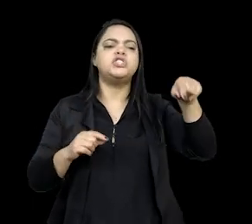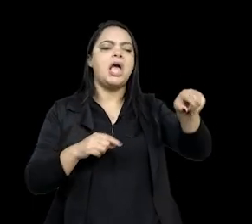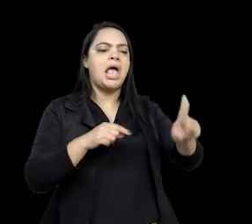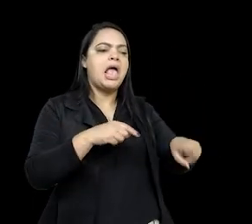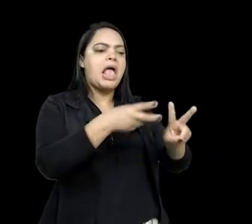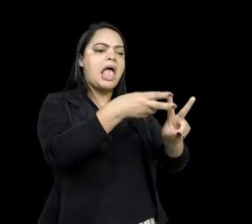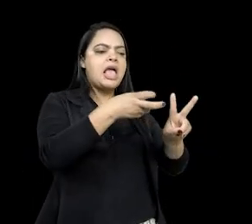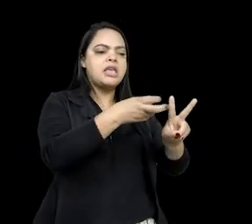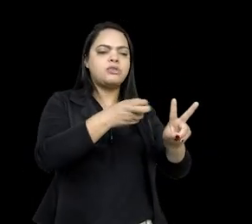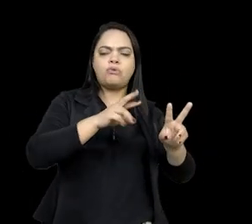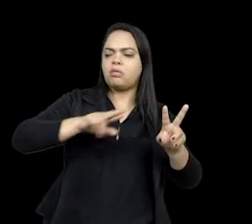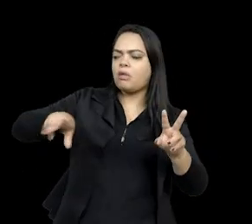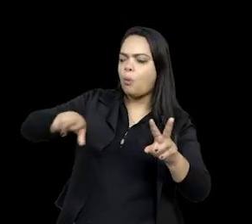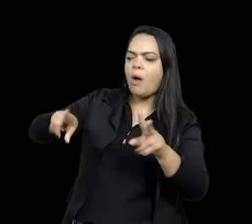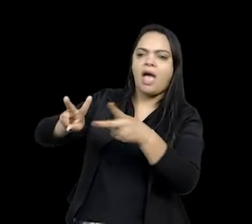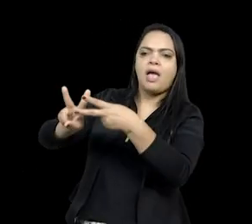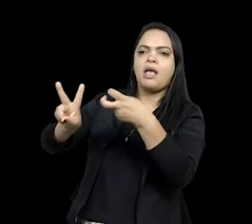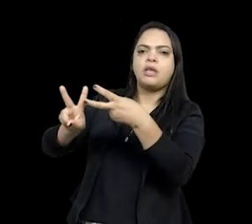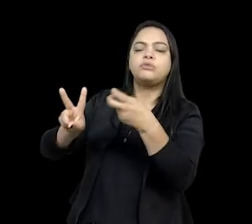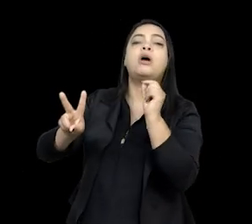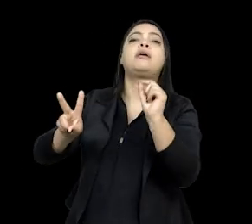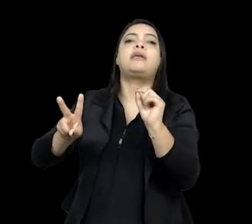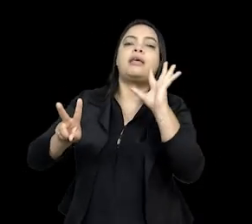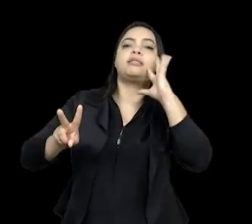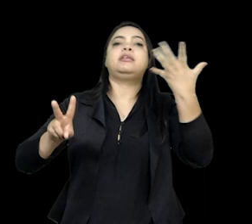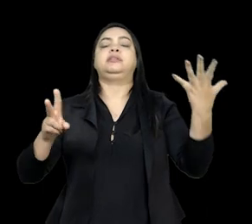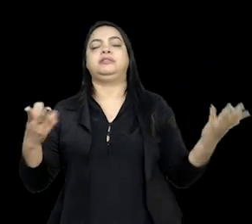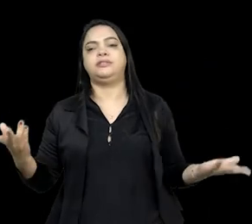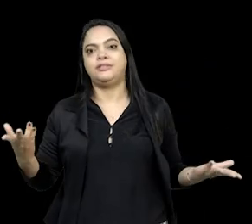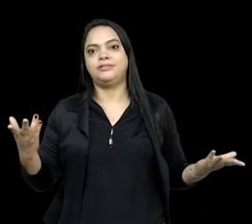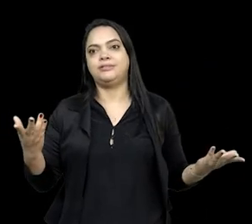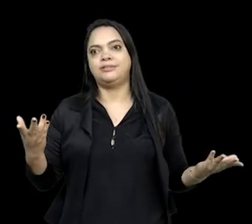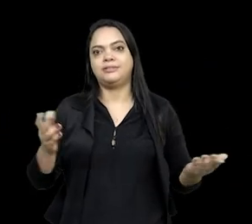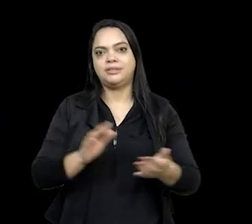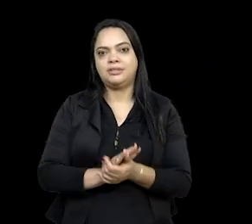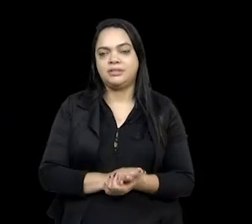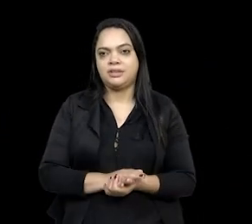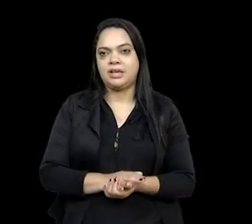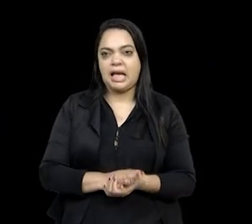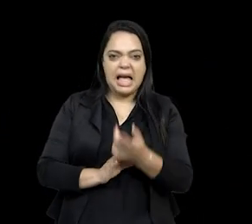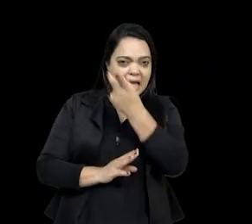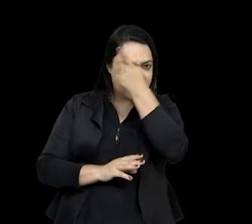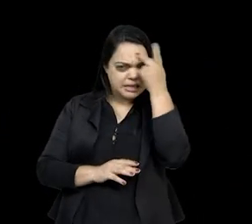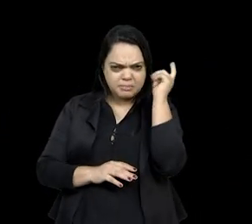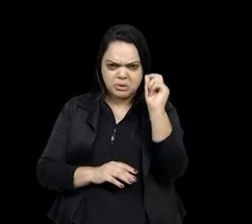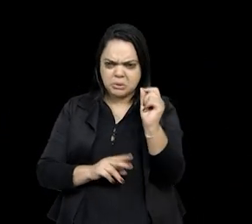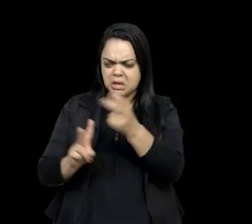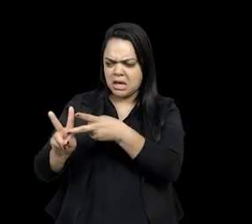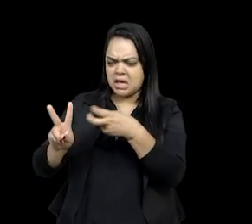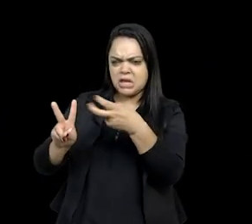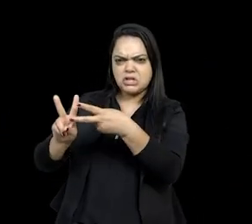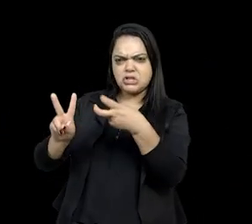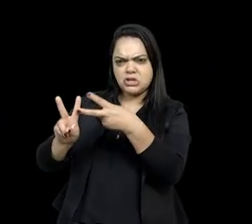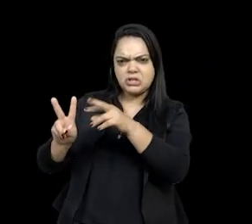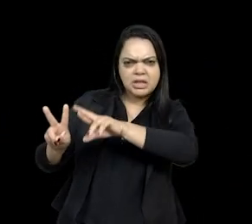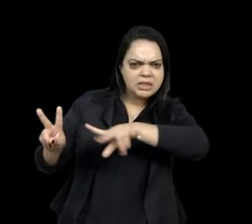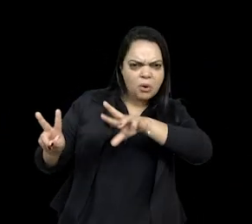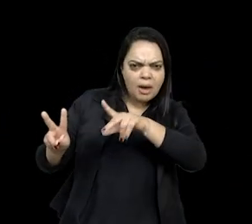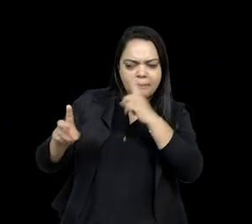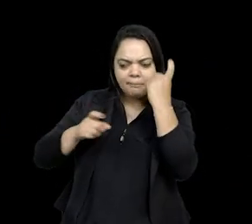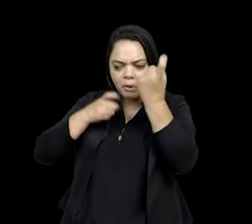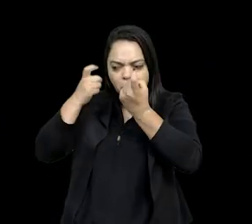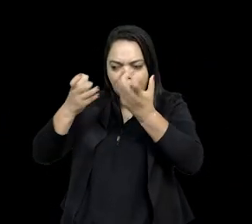tem direito à terra. Então, durante muito tempo, os não indígenas, eles estavam preocupados com isso e o